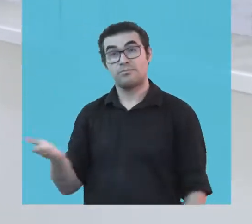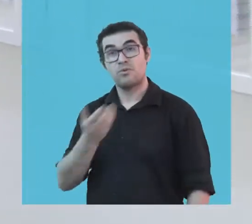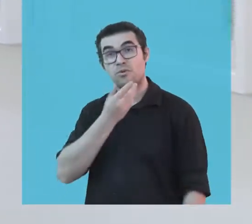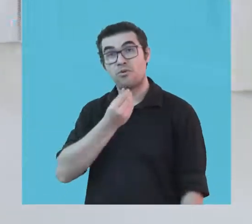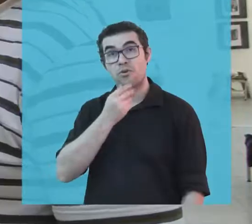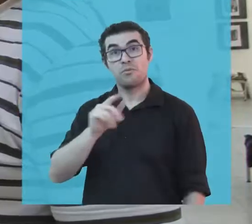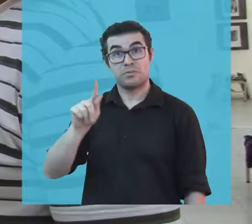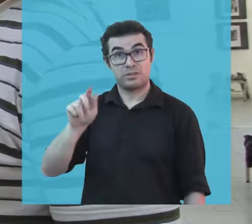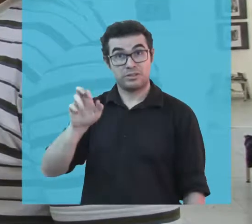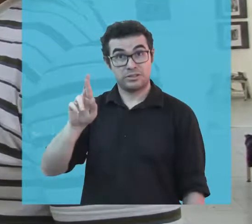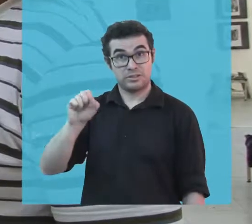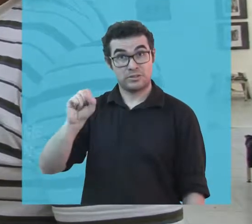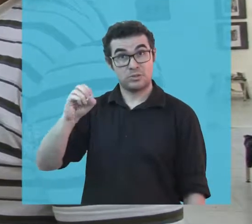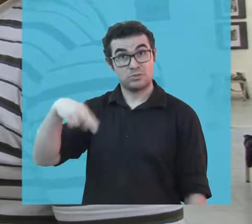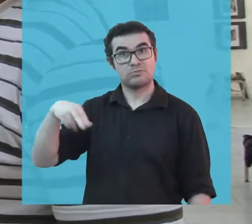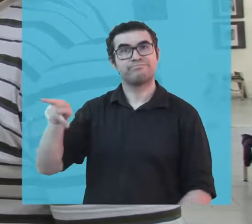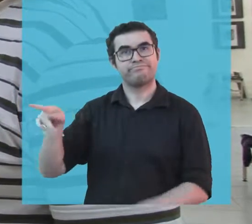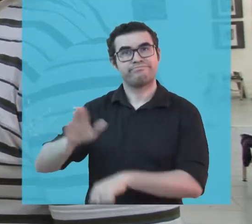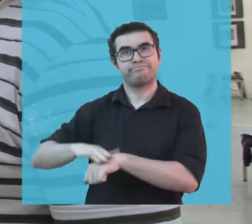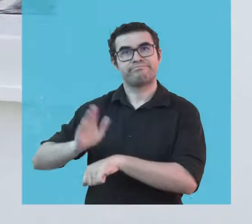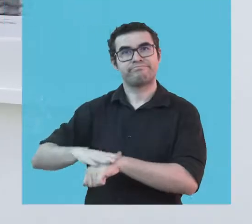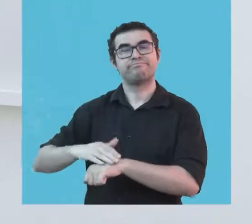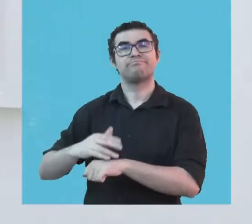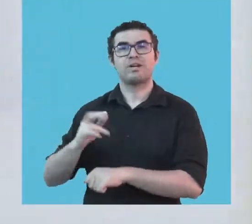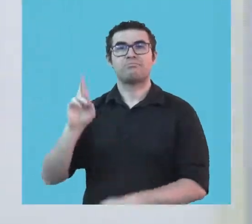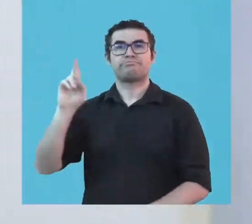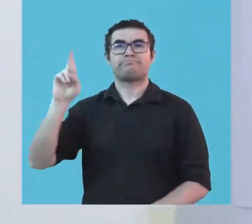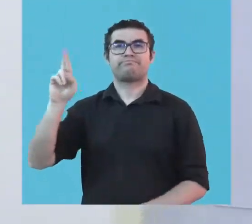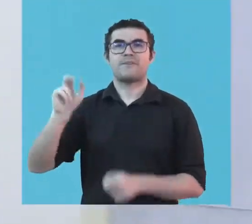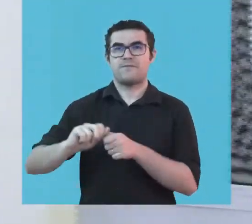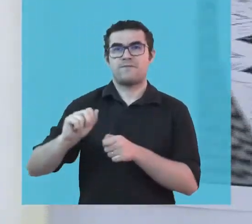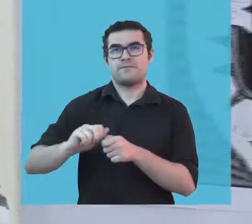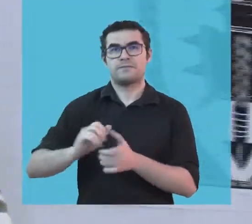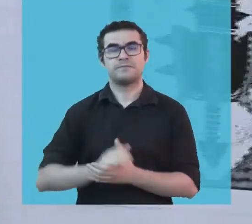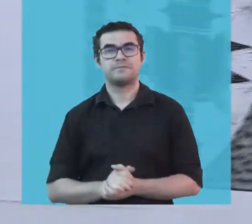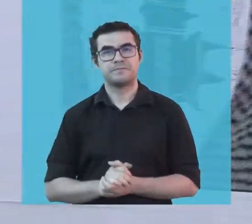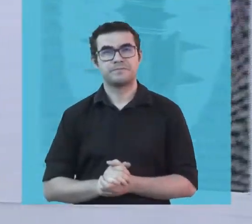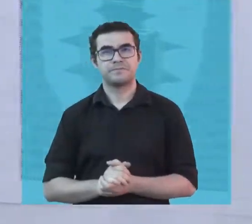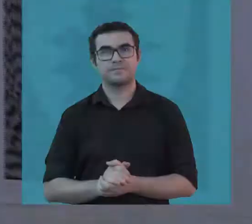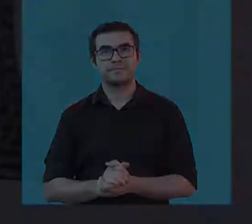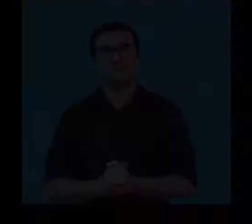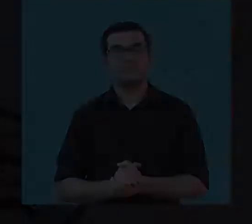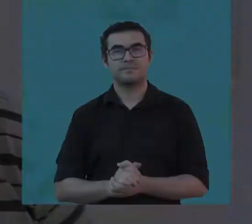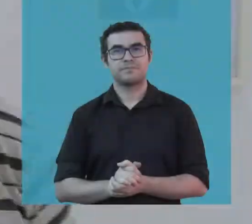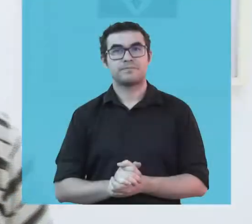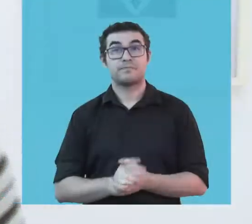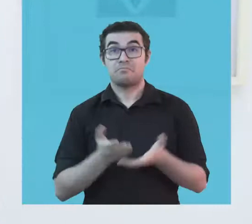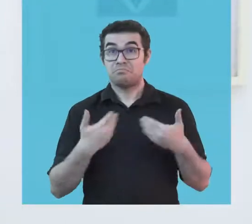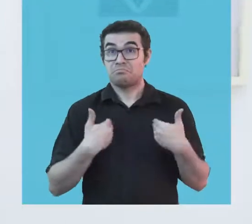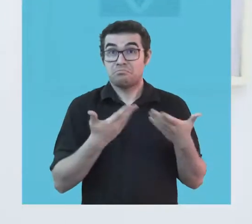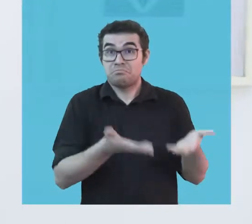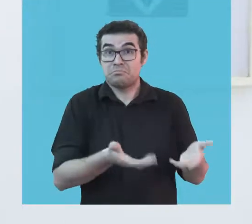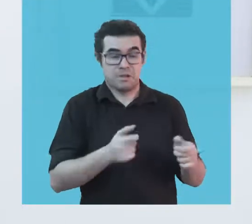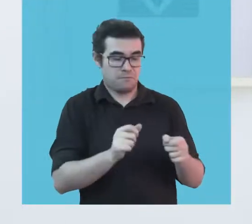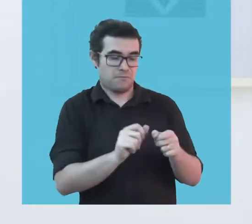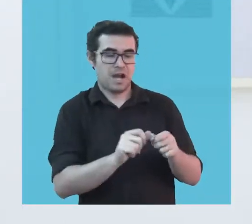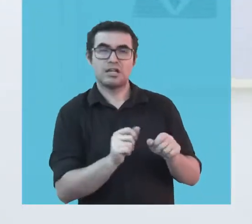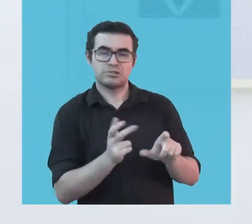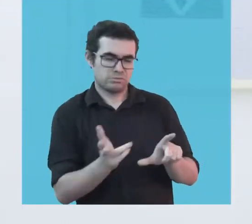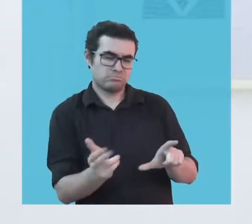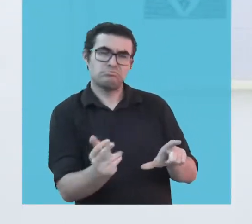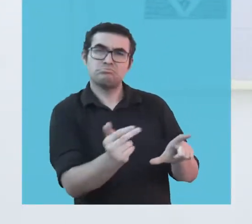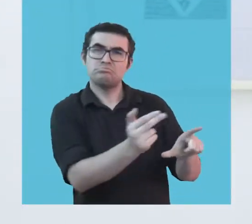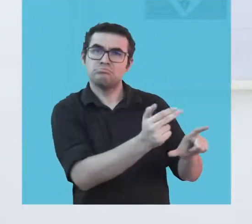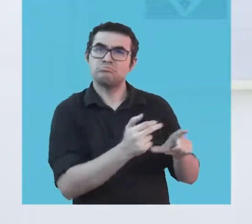Ipirajá trouxe mais de 30 quadros para falar de ancestralidade. O trabalho parte dessas